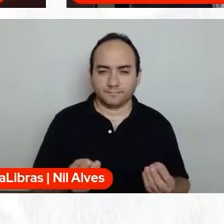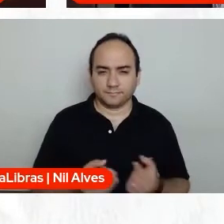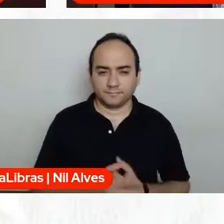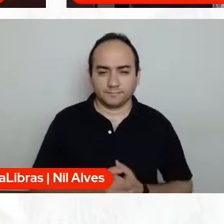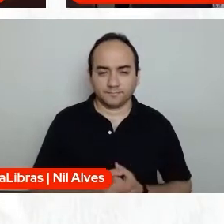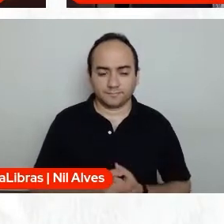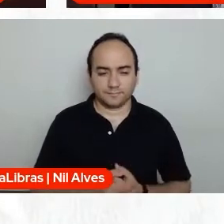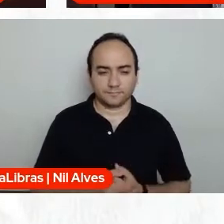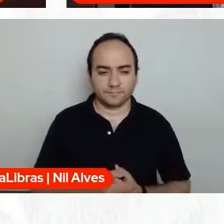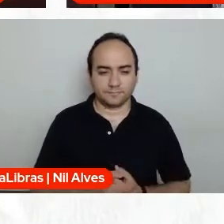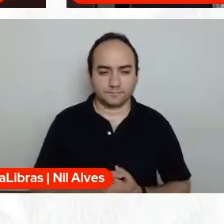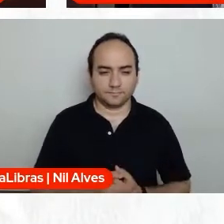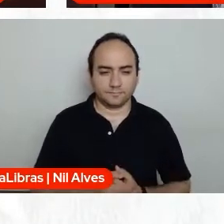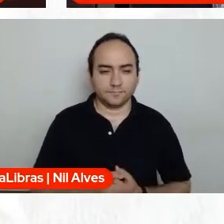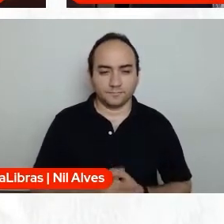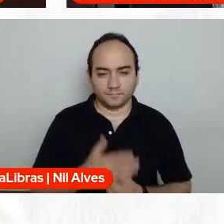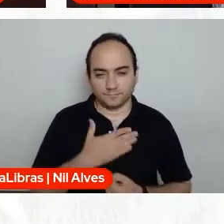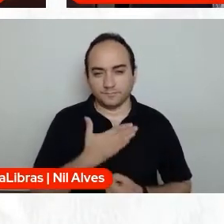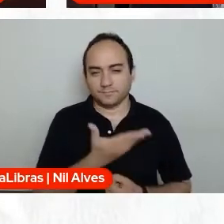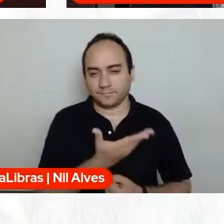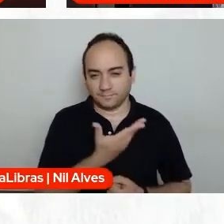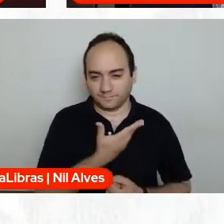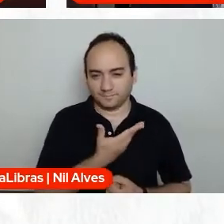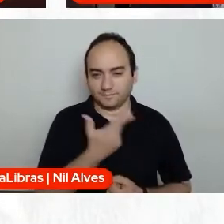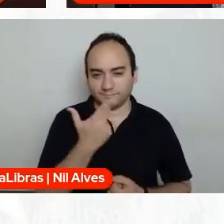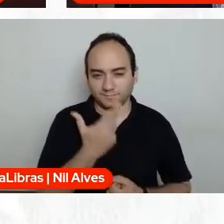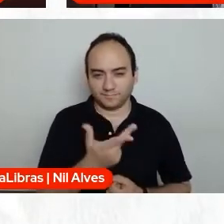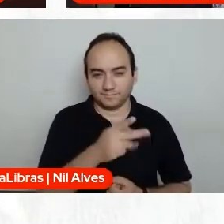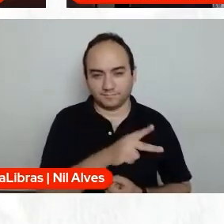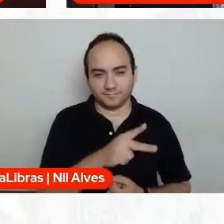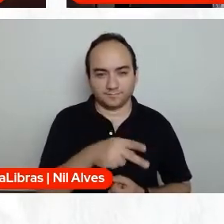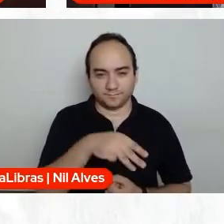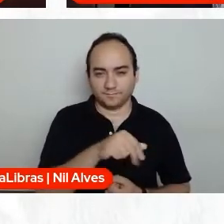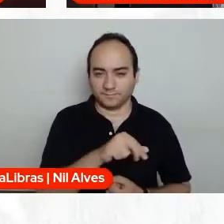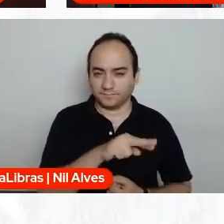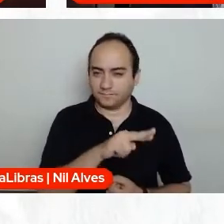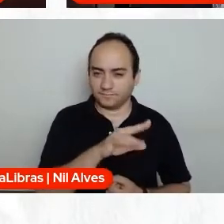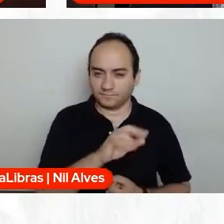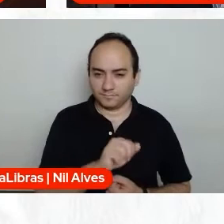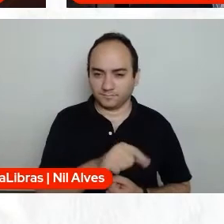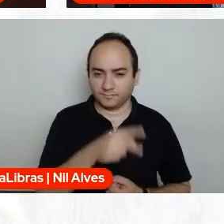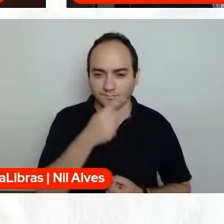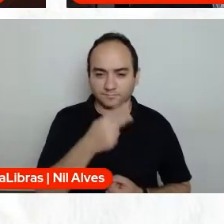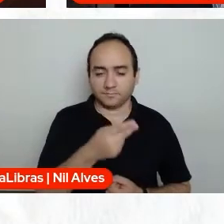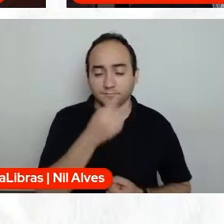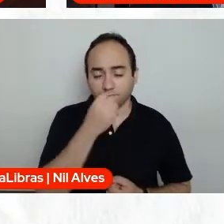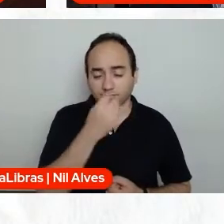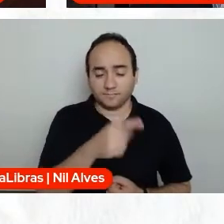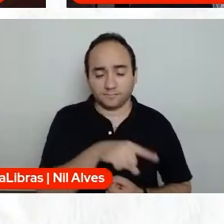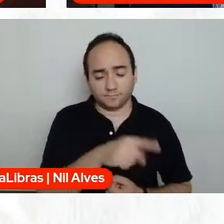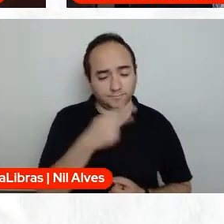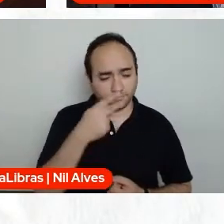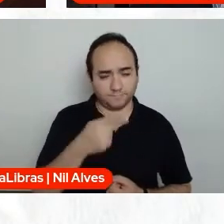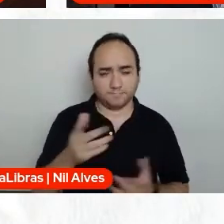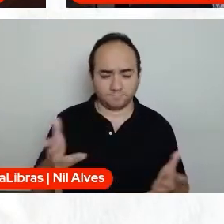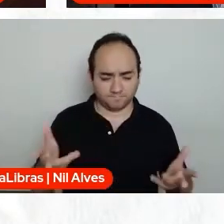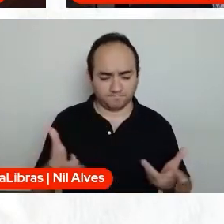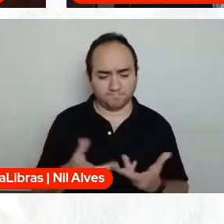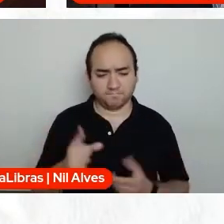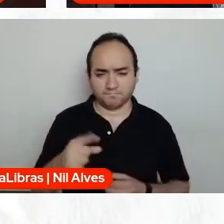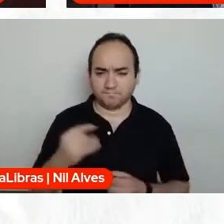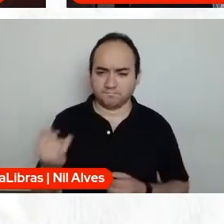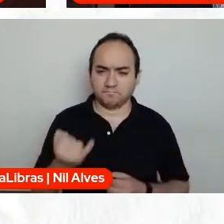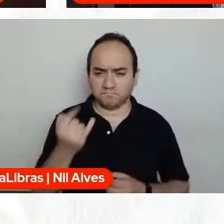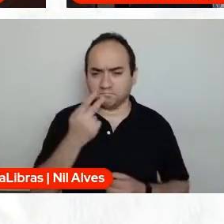como a minha amiga, professora Maria Beatriz, disse, eu gostei bem dessa palavra e acho que ela é bem pertinente, né?